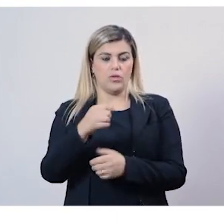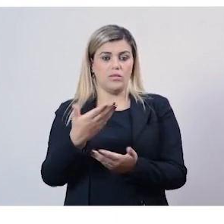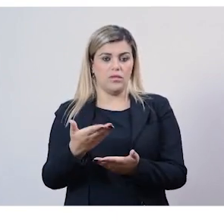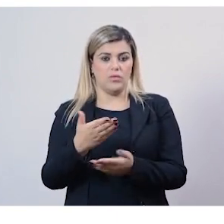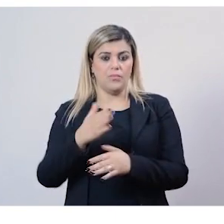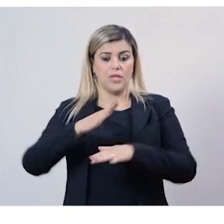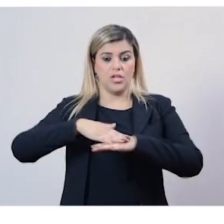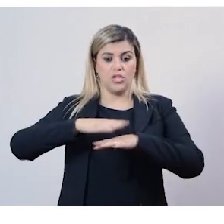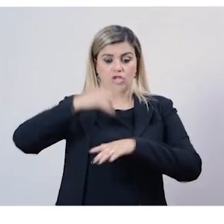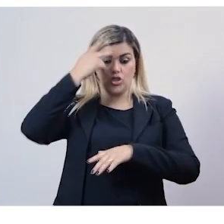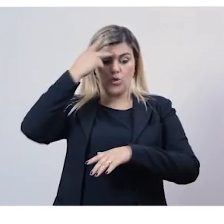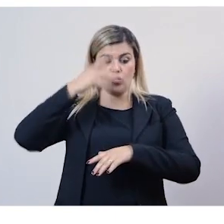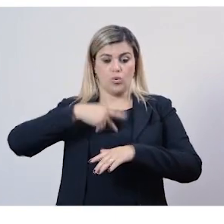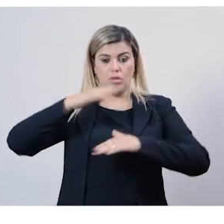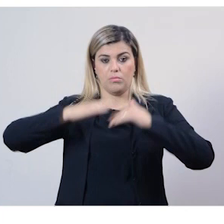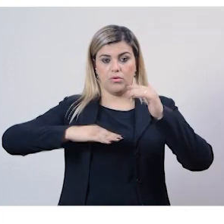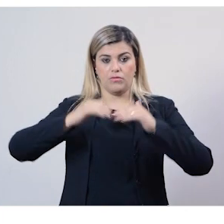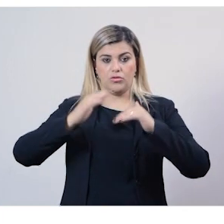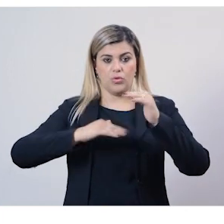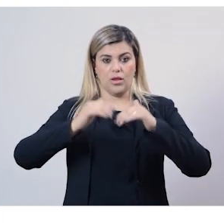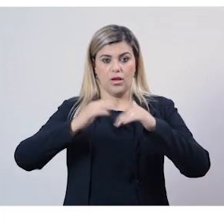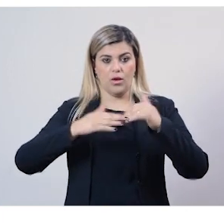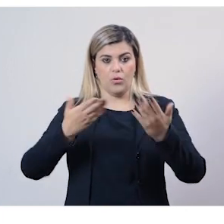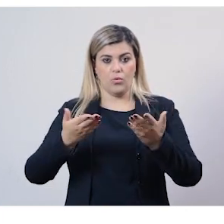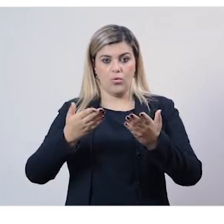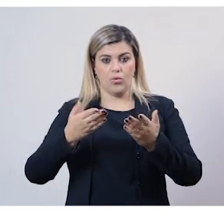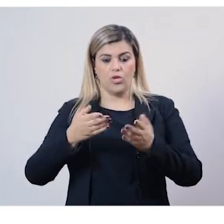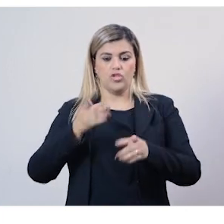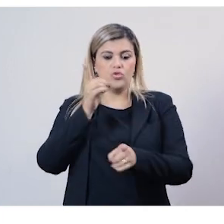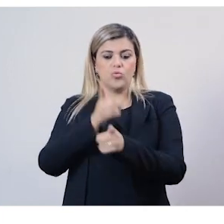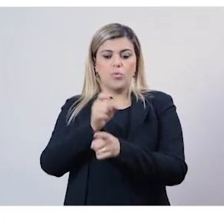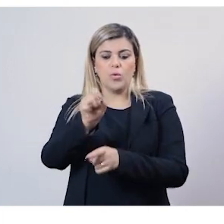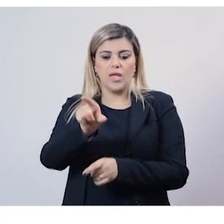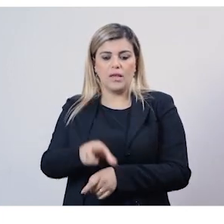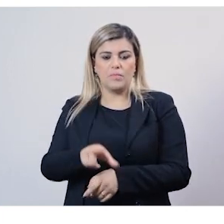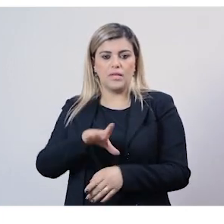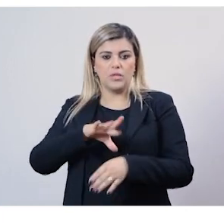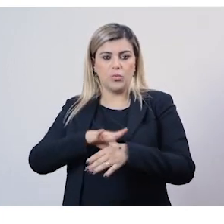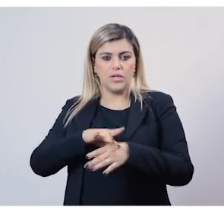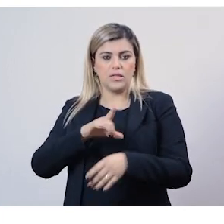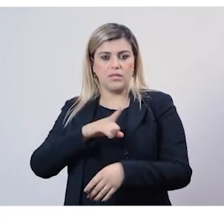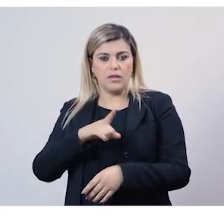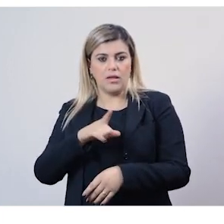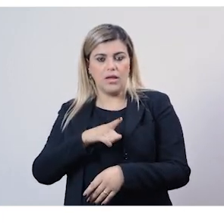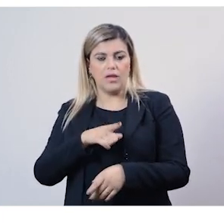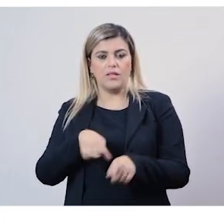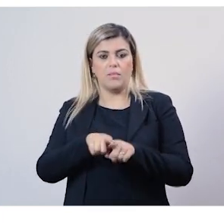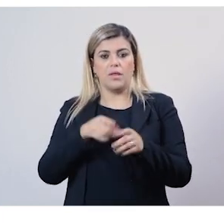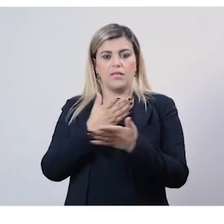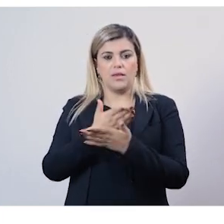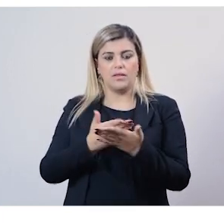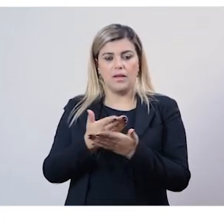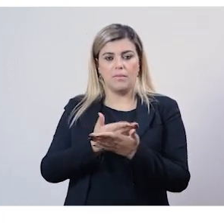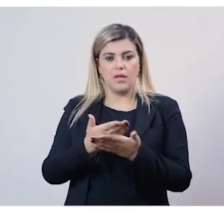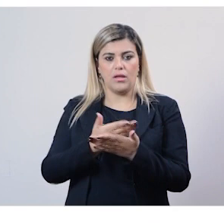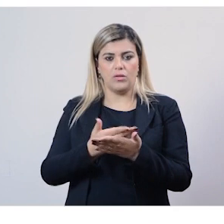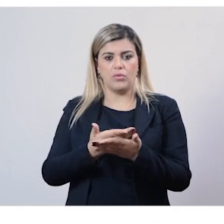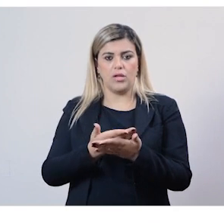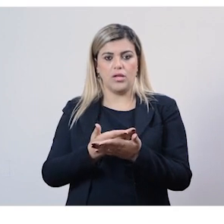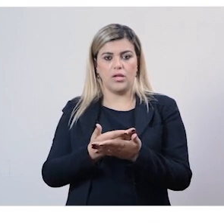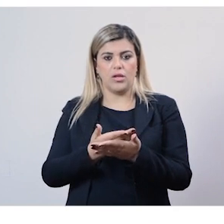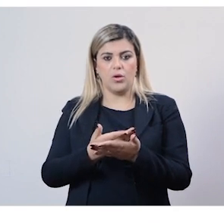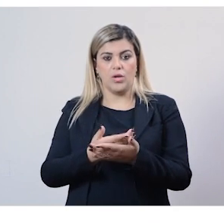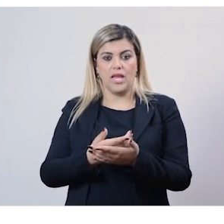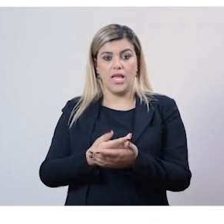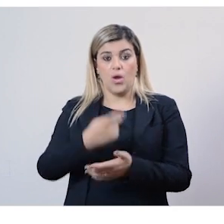profissional, desde o diagnóstico fisioterapêutico, a prescrição, a Na verdade, traça ali o perfil do profissional, né? O quarto